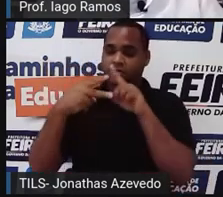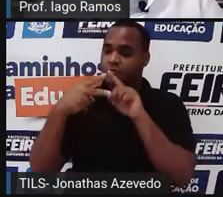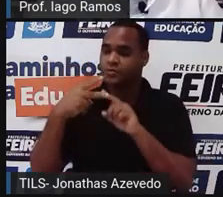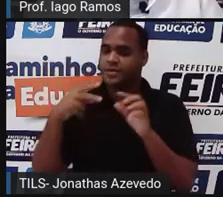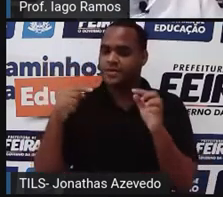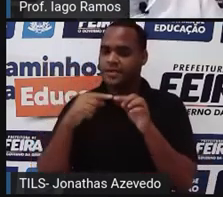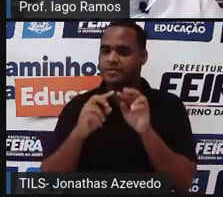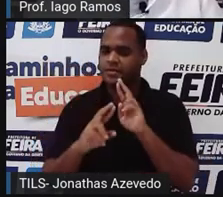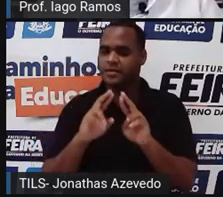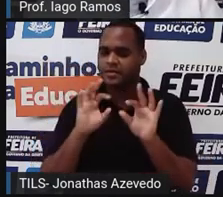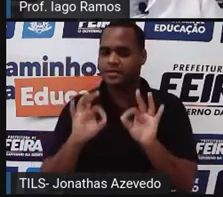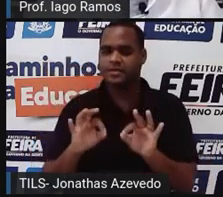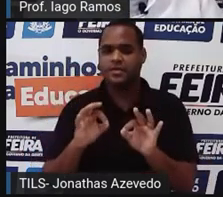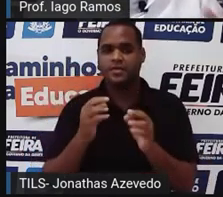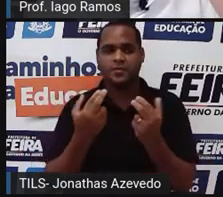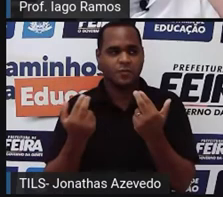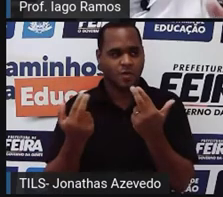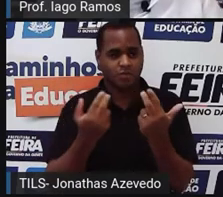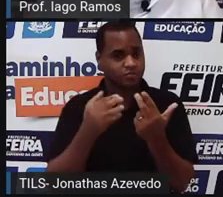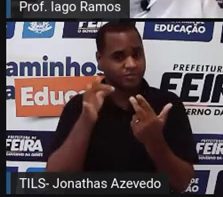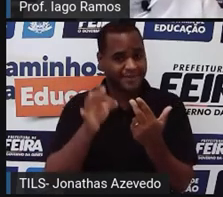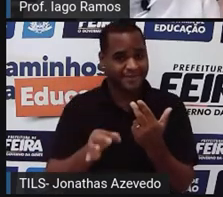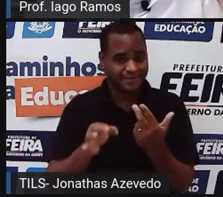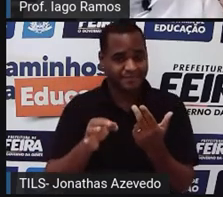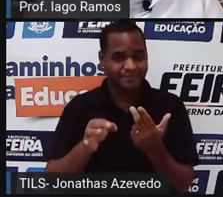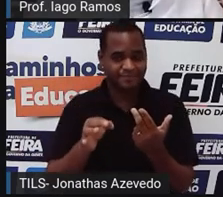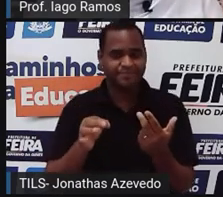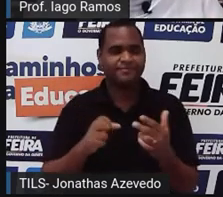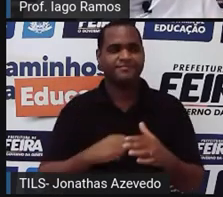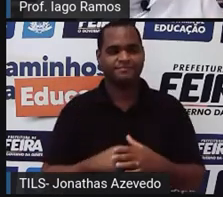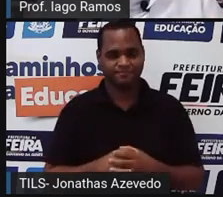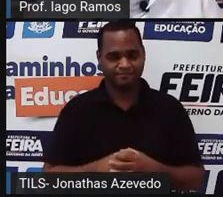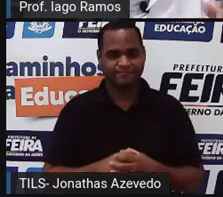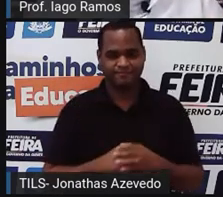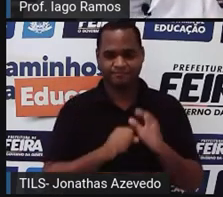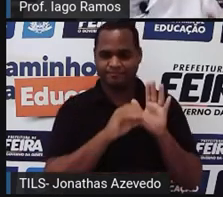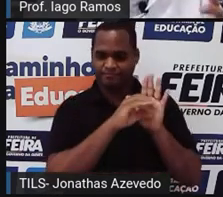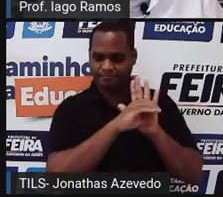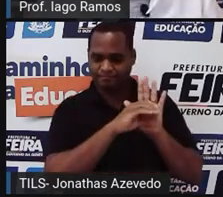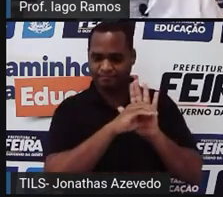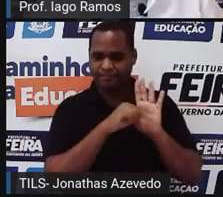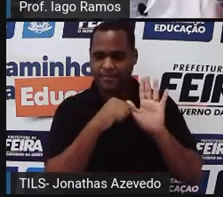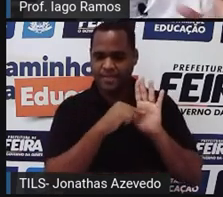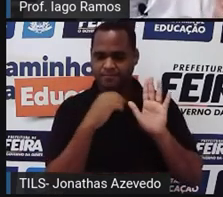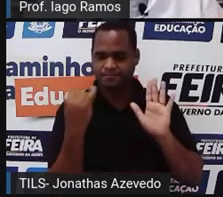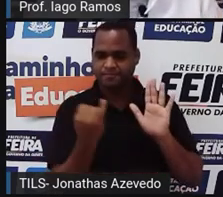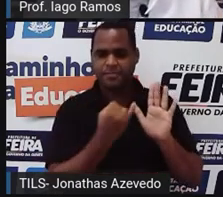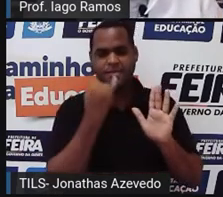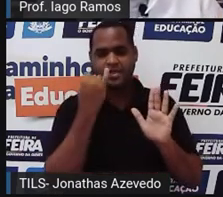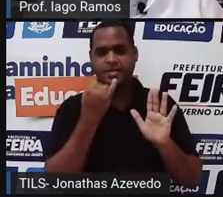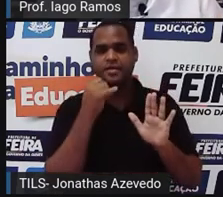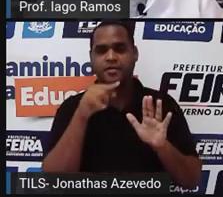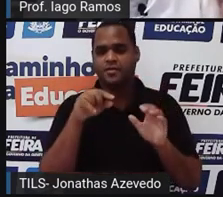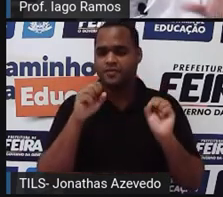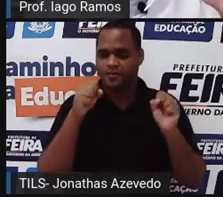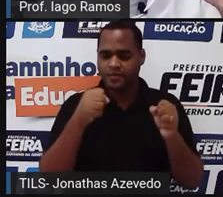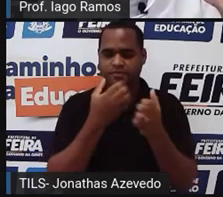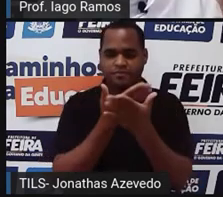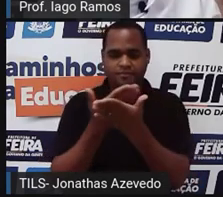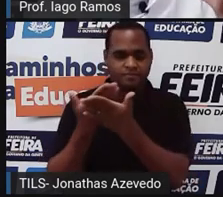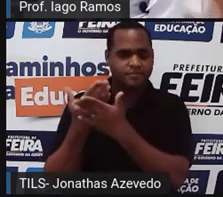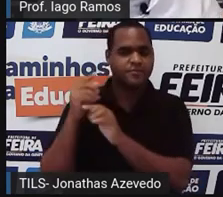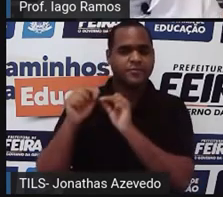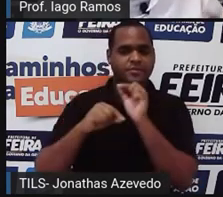iguais. Certo? E esse conceito é muito importante quando a gente está estudando